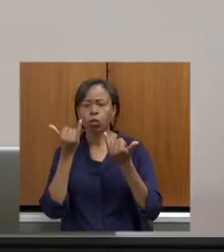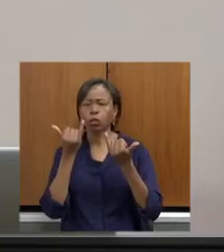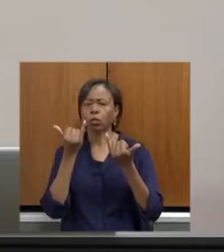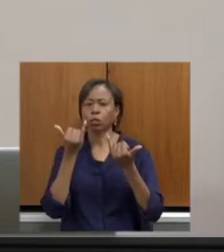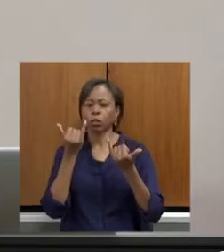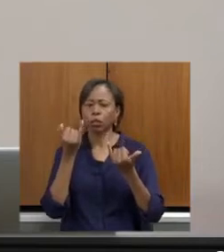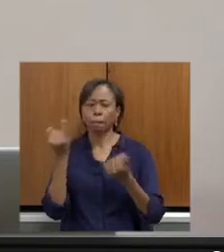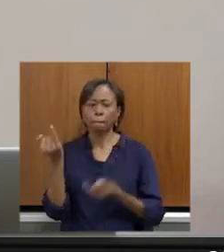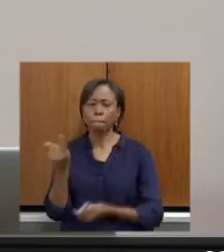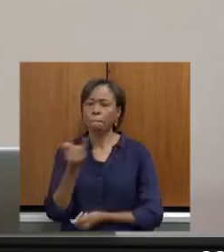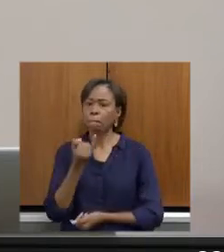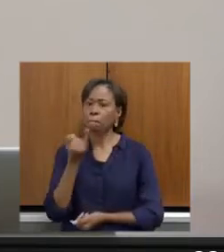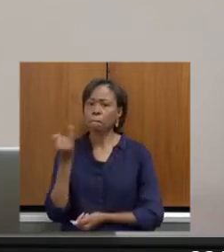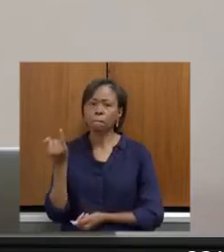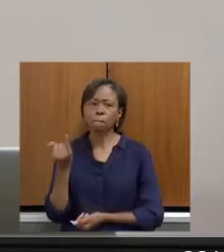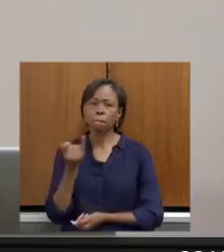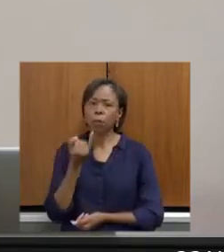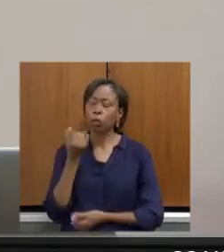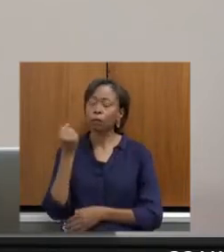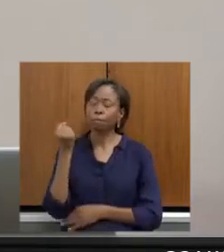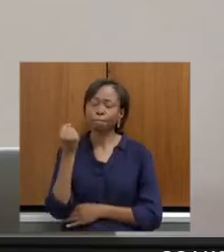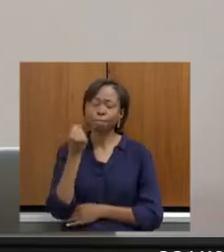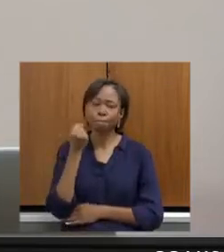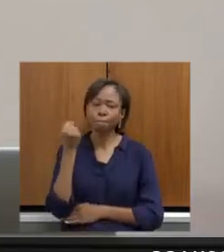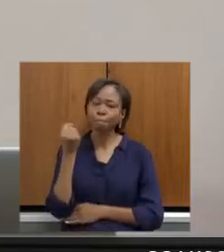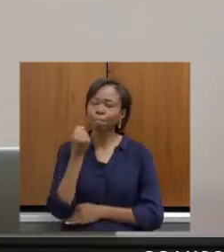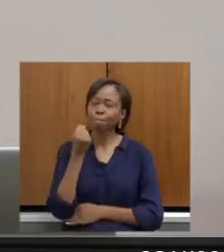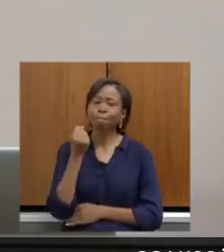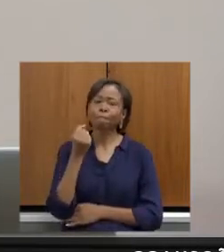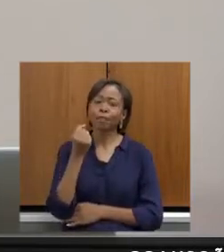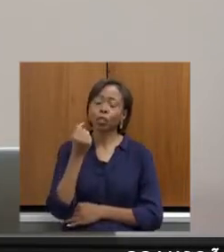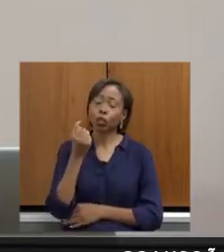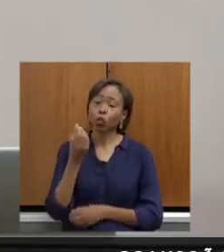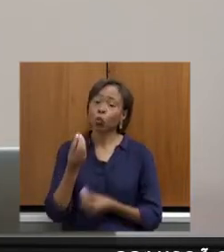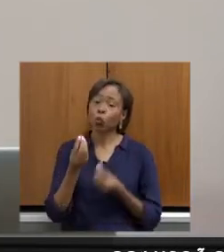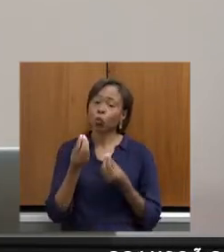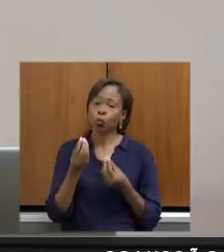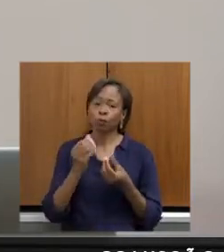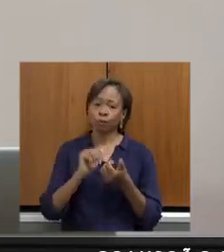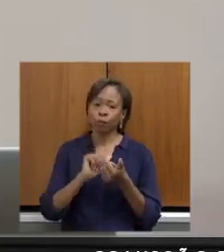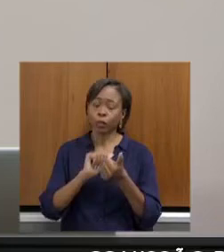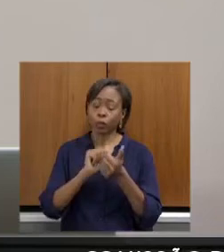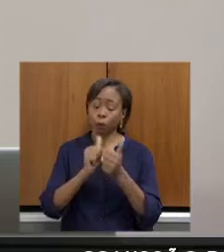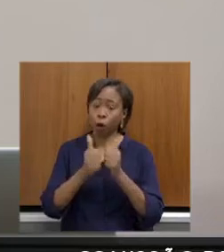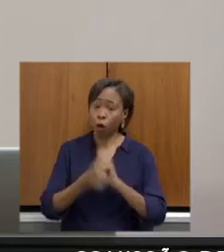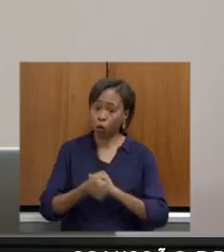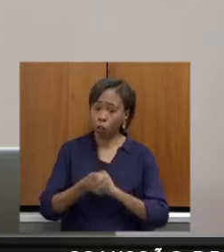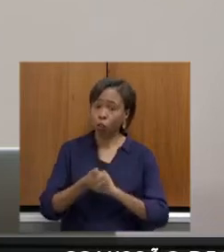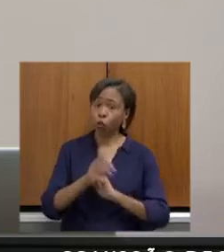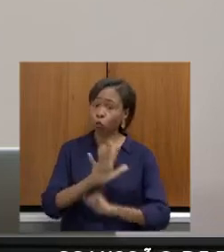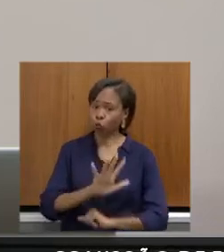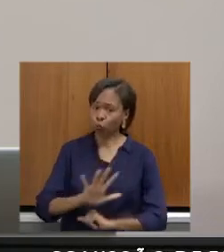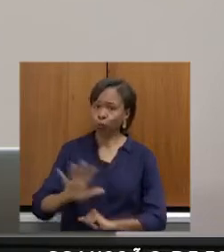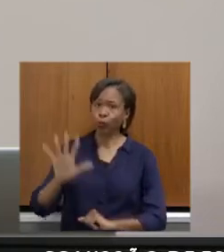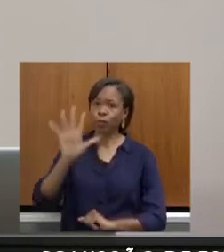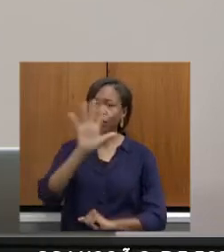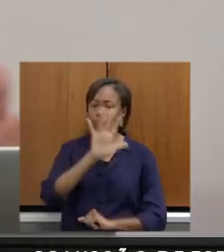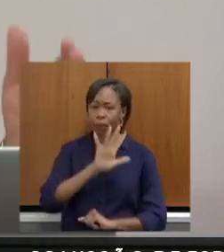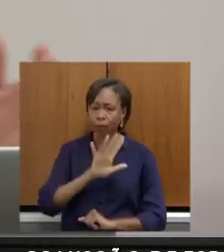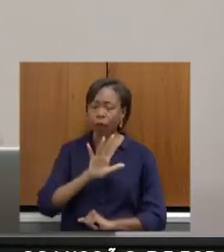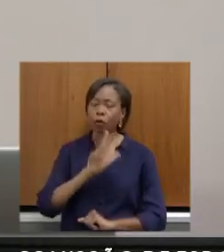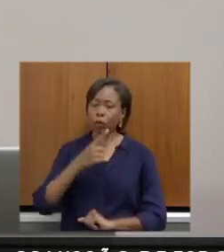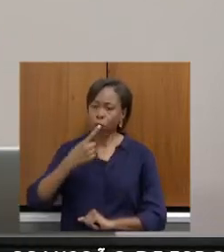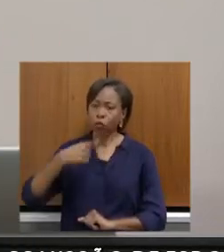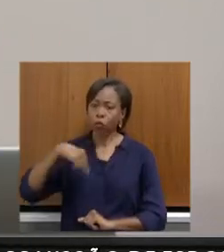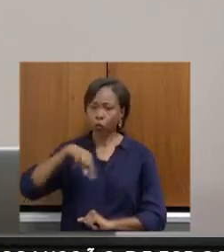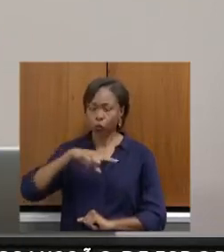fortes, muito fortes sobre a realidade do esporte como um todo. E vamos aí, vamos ouvir